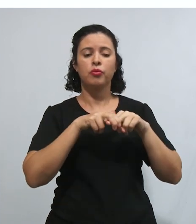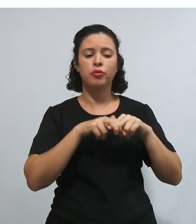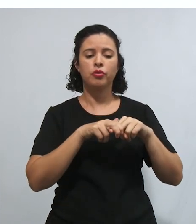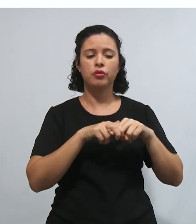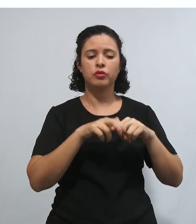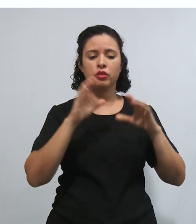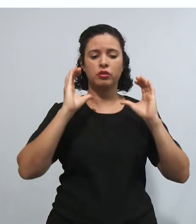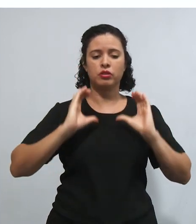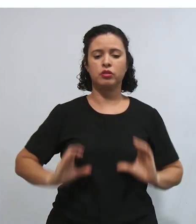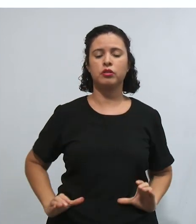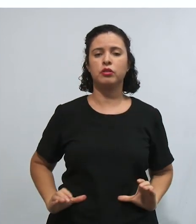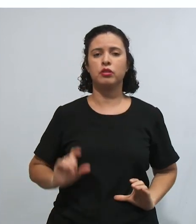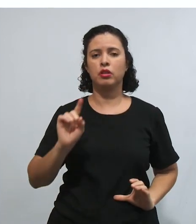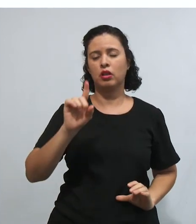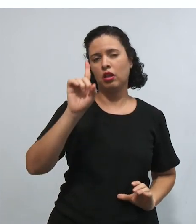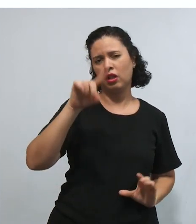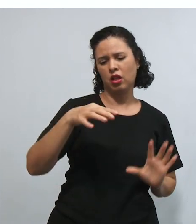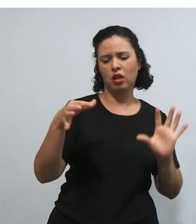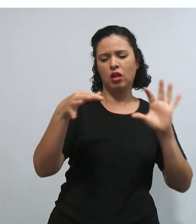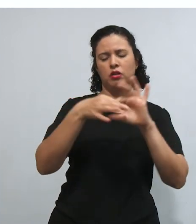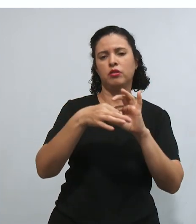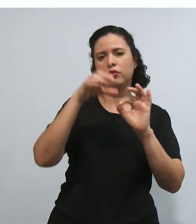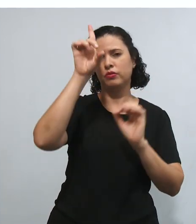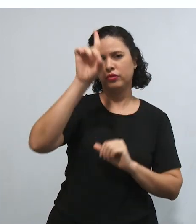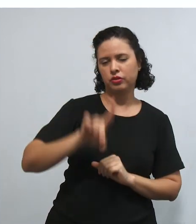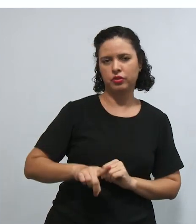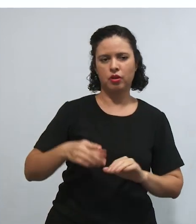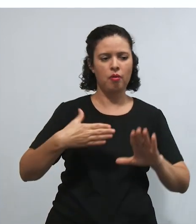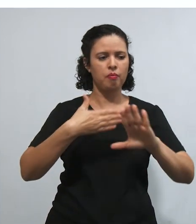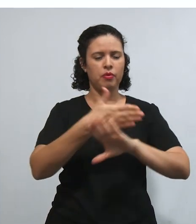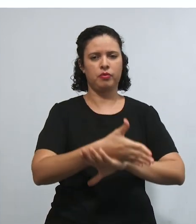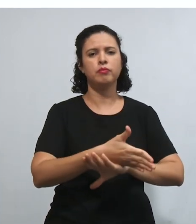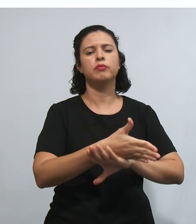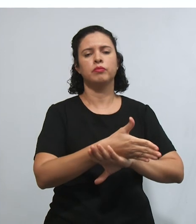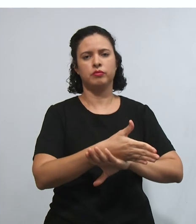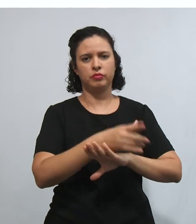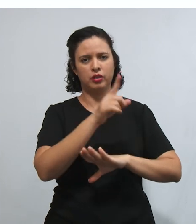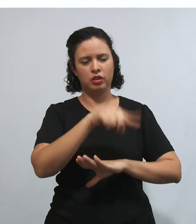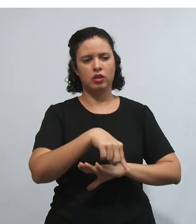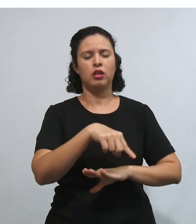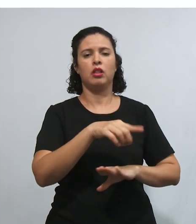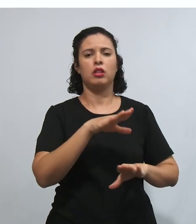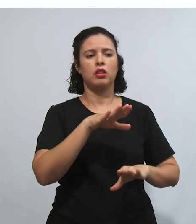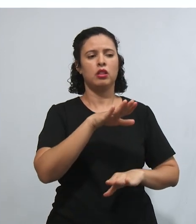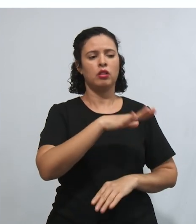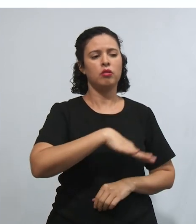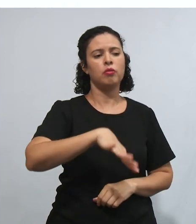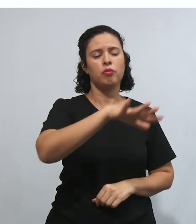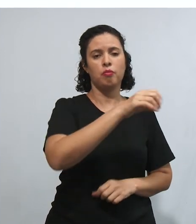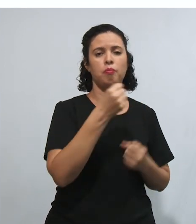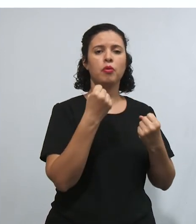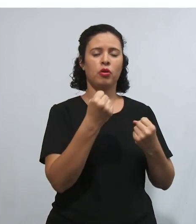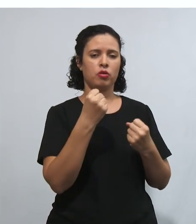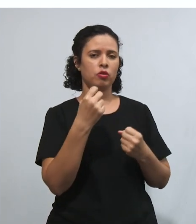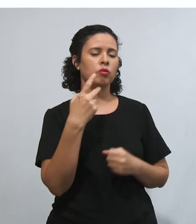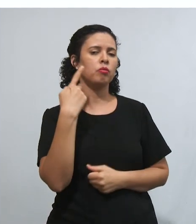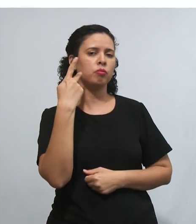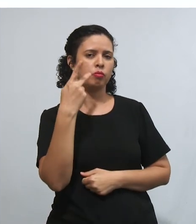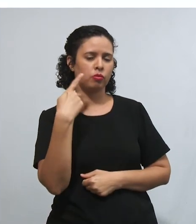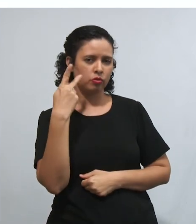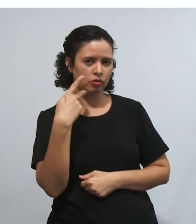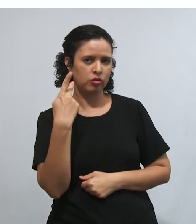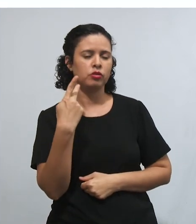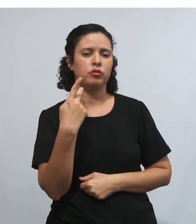A cidadania está relacionada ao direito de participação no exercício do poder político como eleito ou como